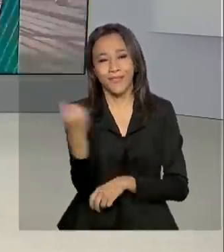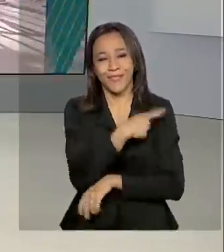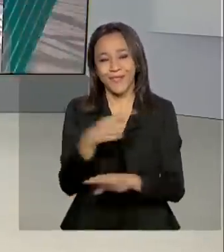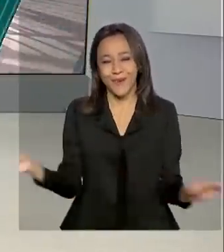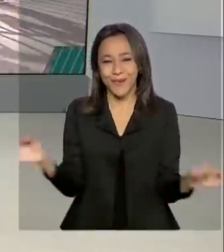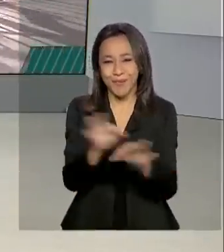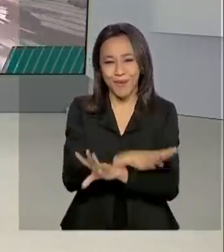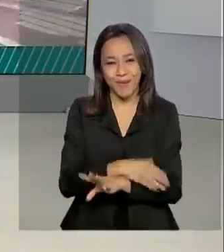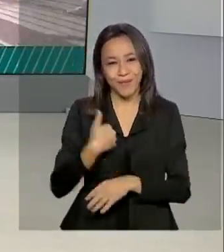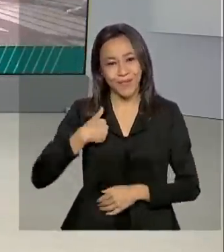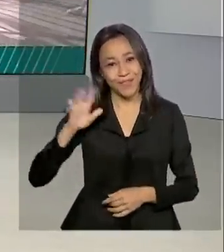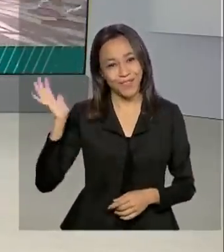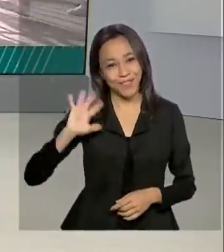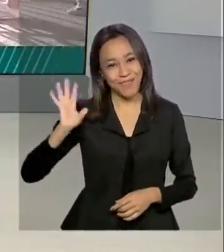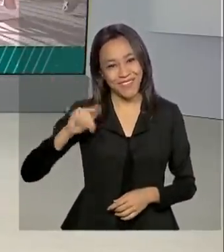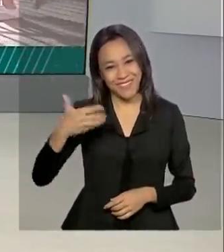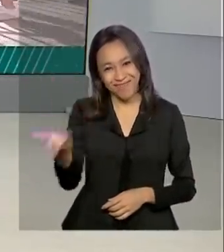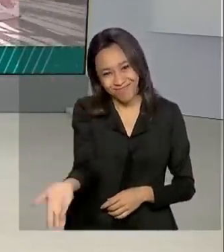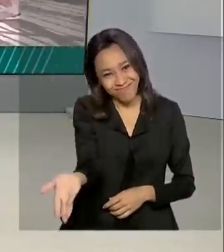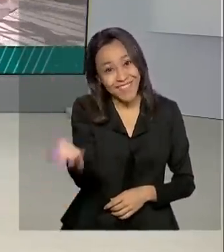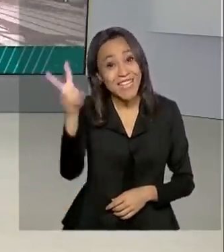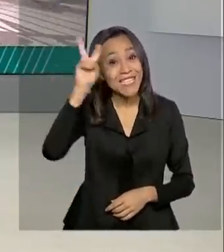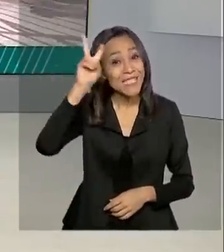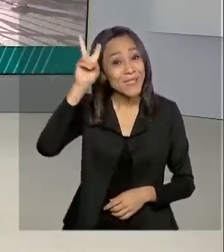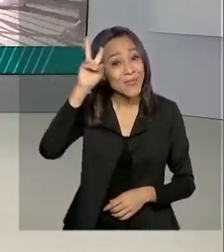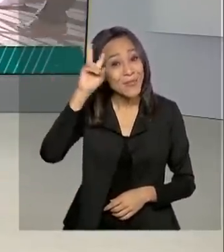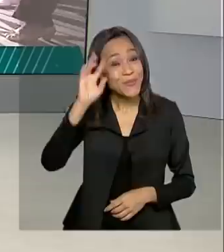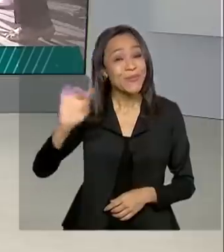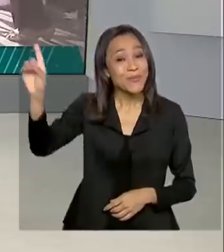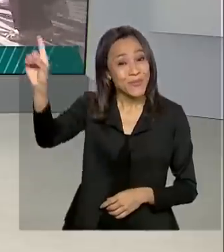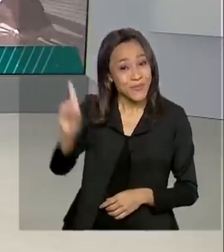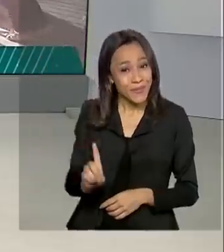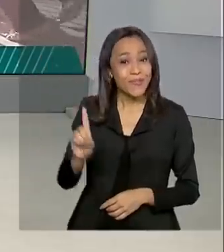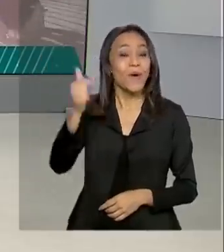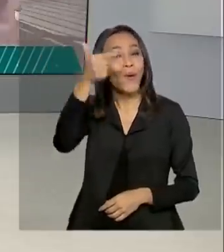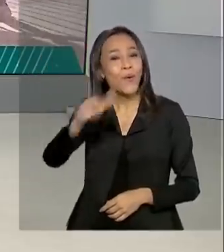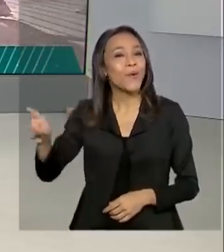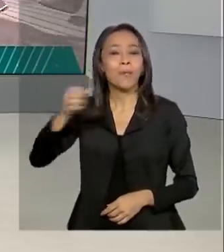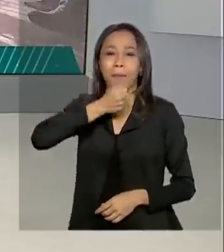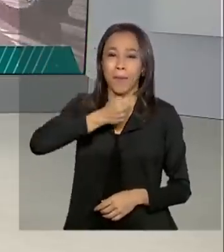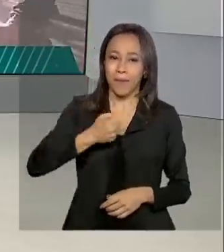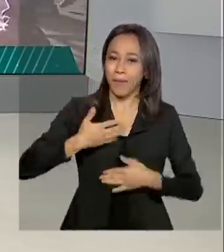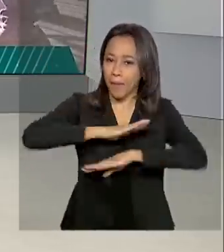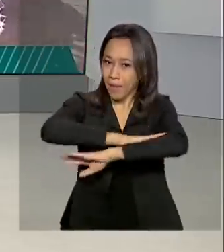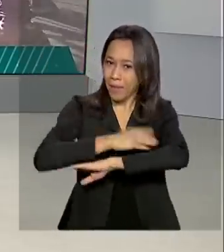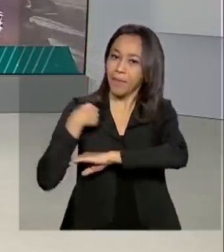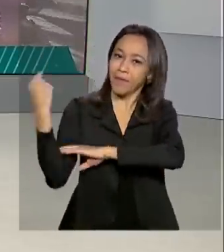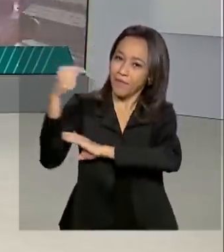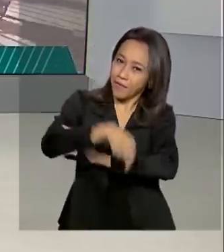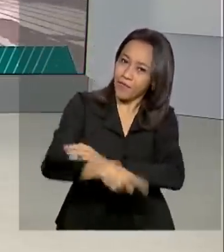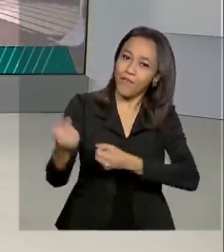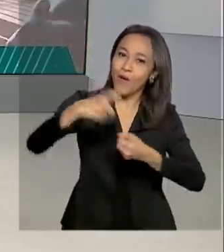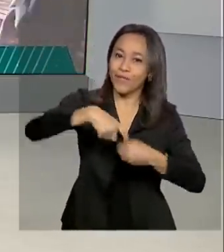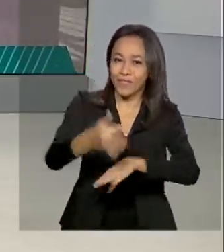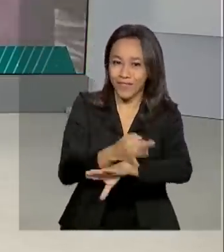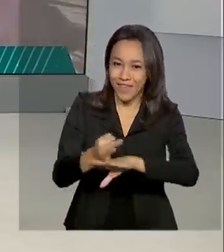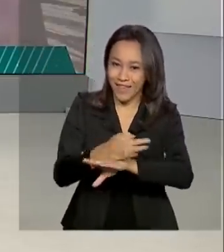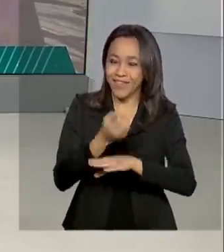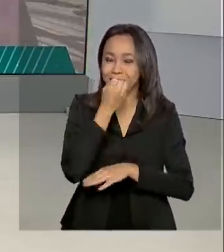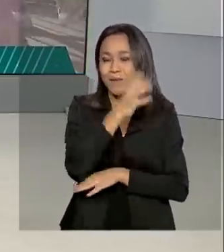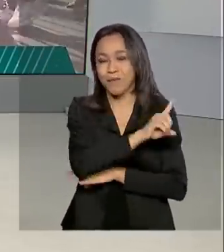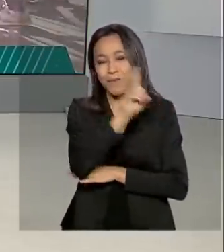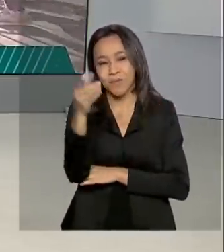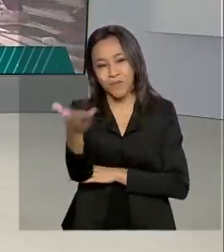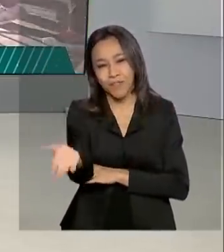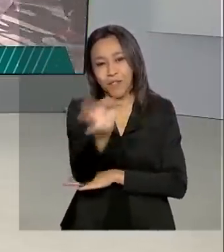fica por aqui, eu me despeço de você e a partir de segunda-feira a Renata Corsini estará de volta das férias aqui no Brasil em Dia. Um bom dia